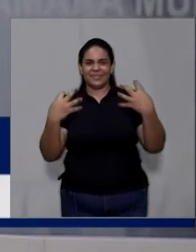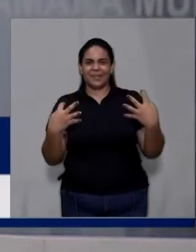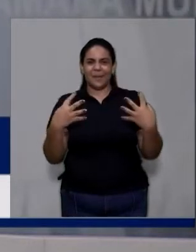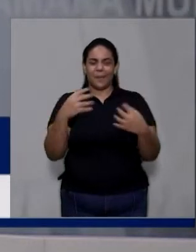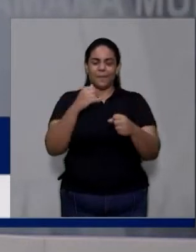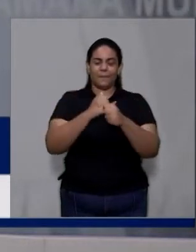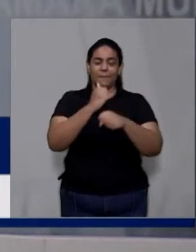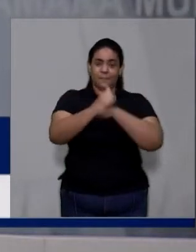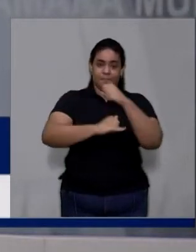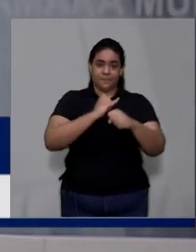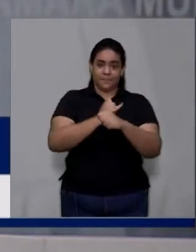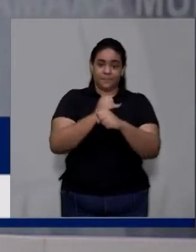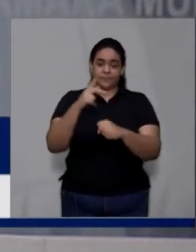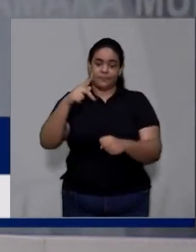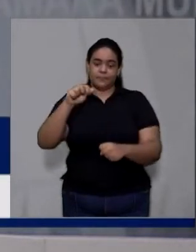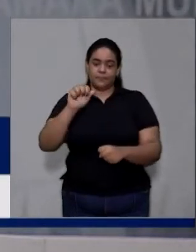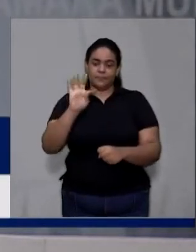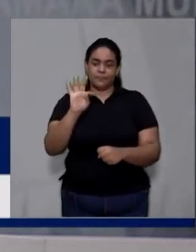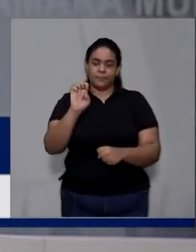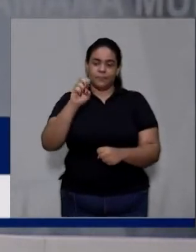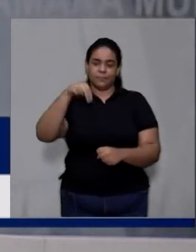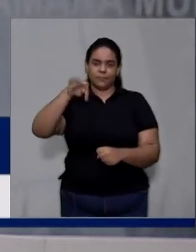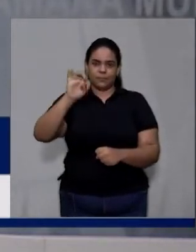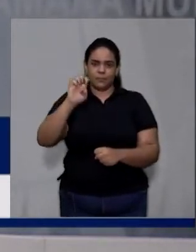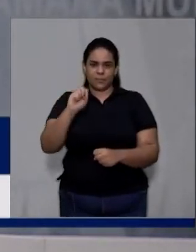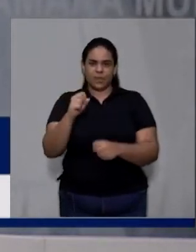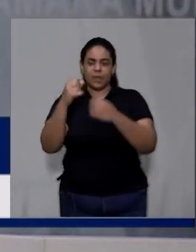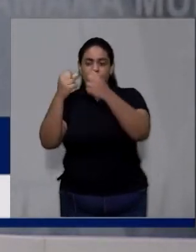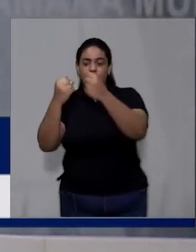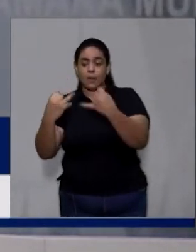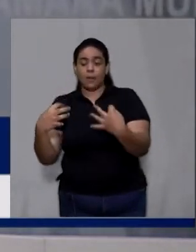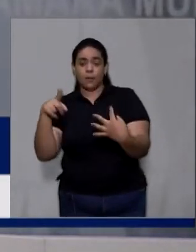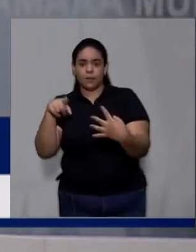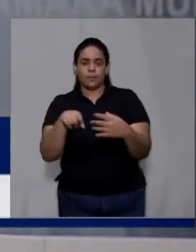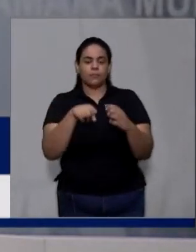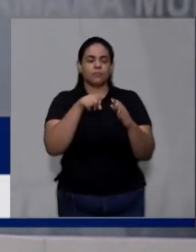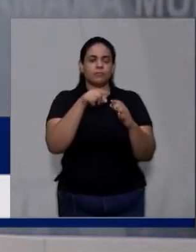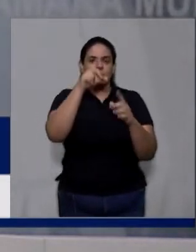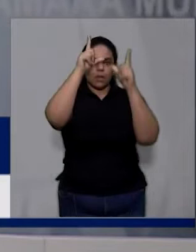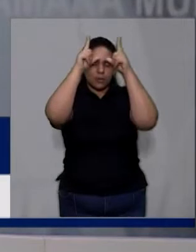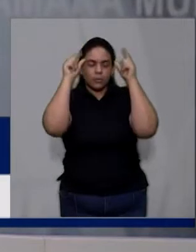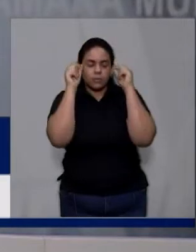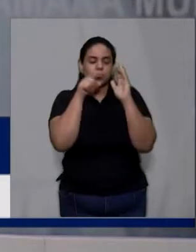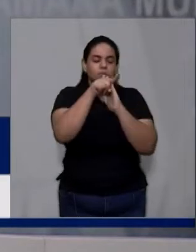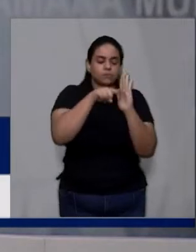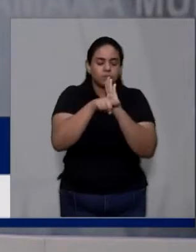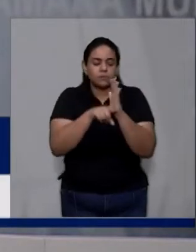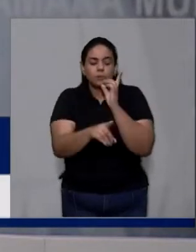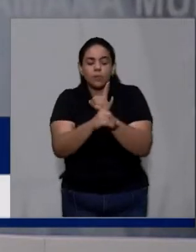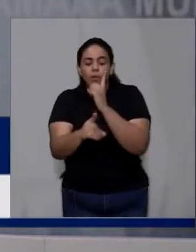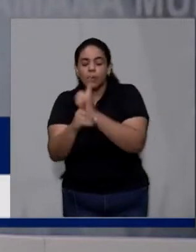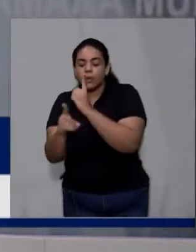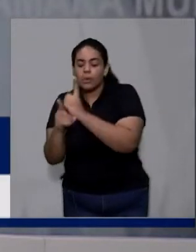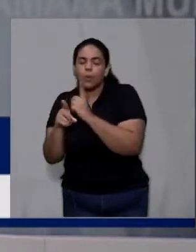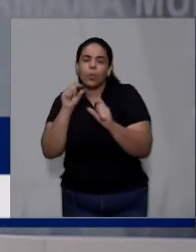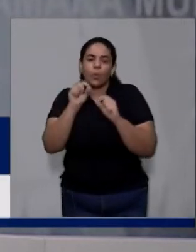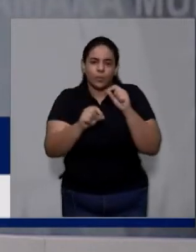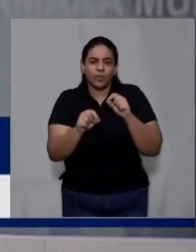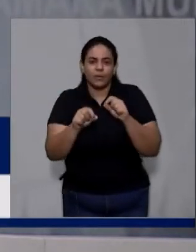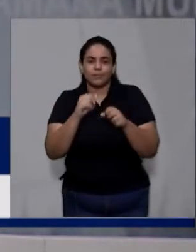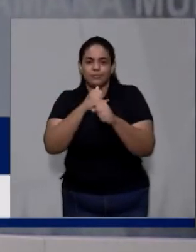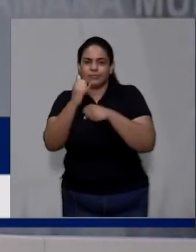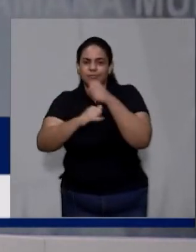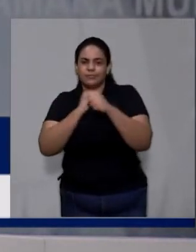enfermagem ali. Ainda não temos o reconhecimento que gostaríamos, mas hoje essa casa valoriza e